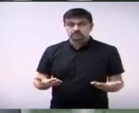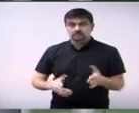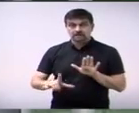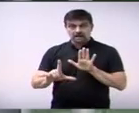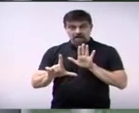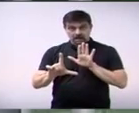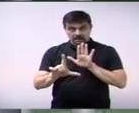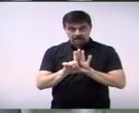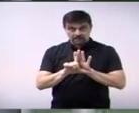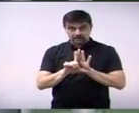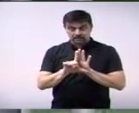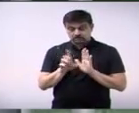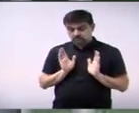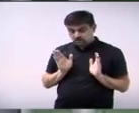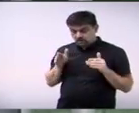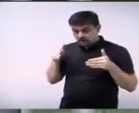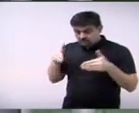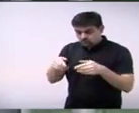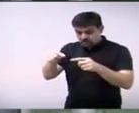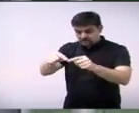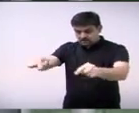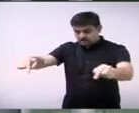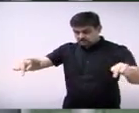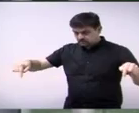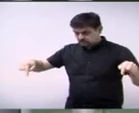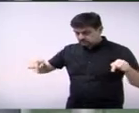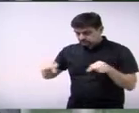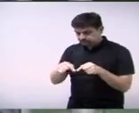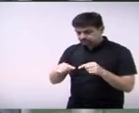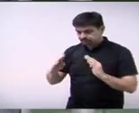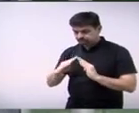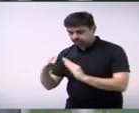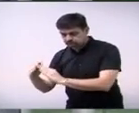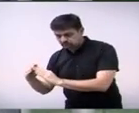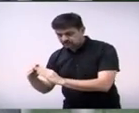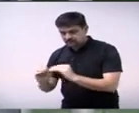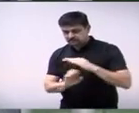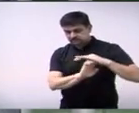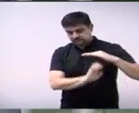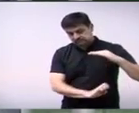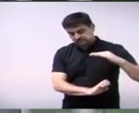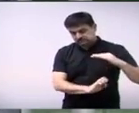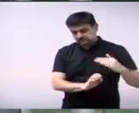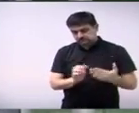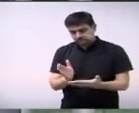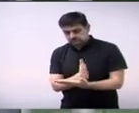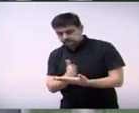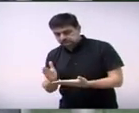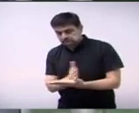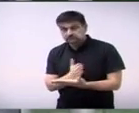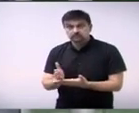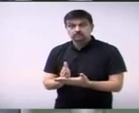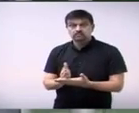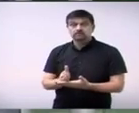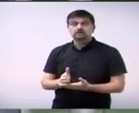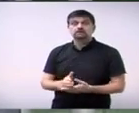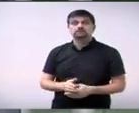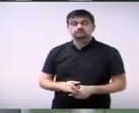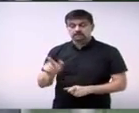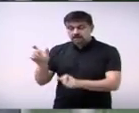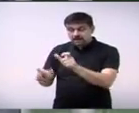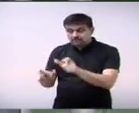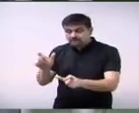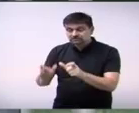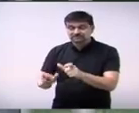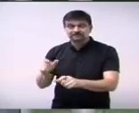vai tratar desse assunto aí e esse prazo, é para aqueles que estejam no estágio de